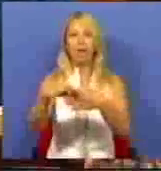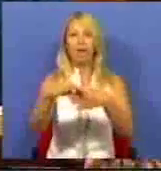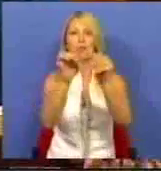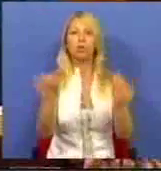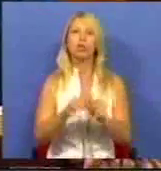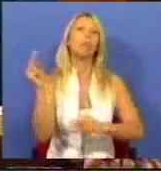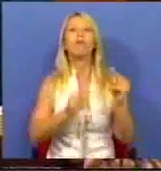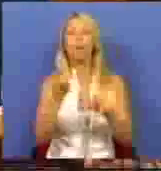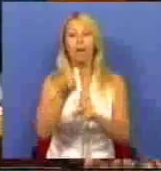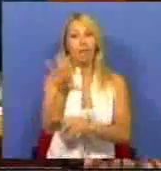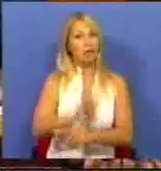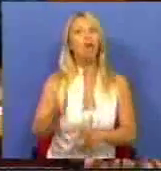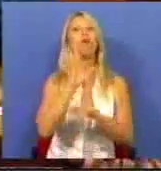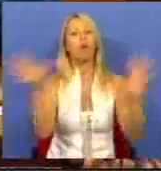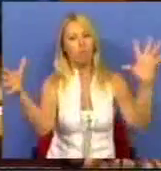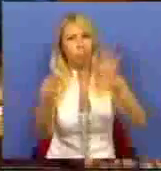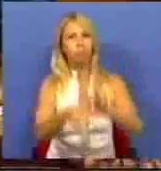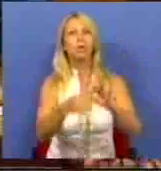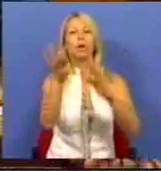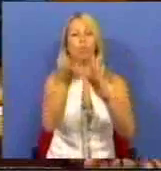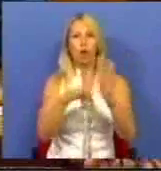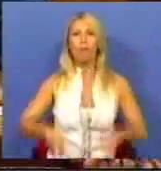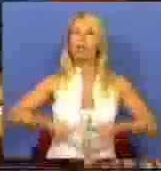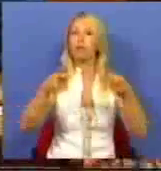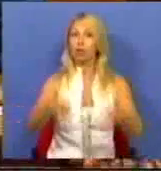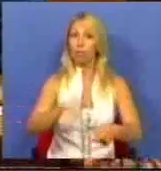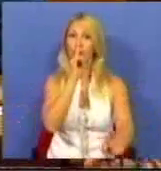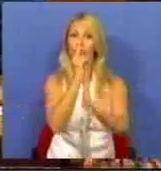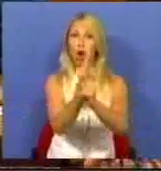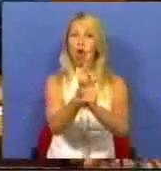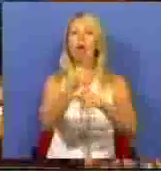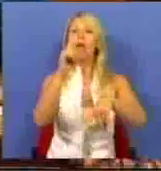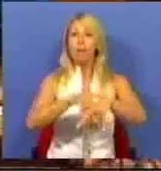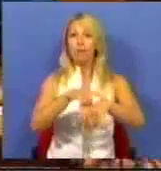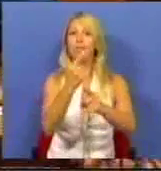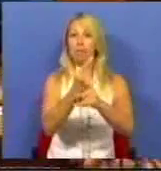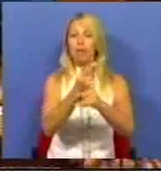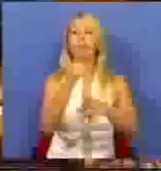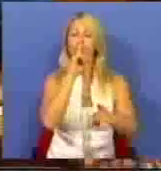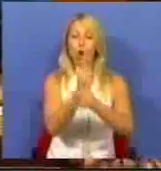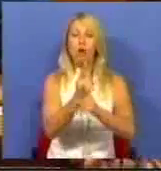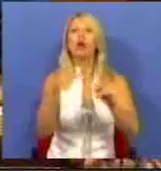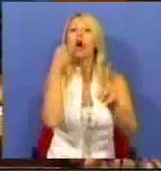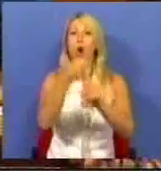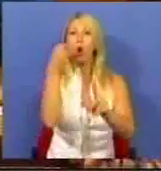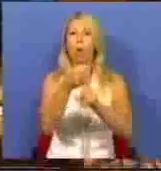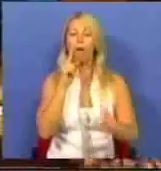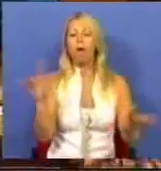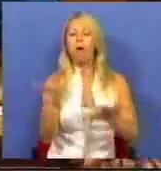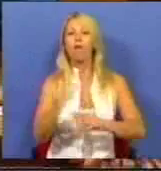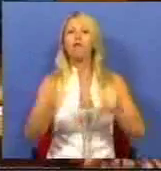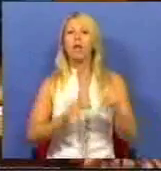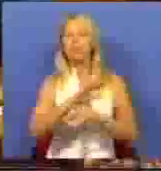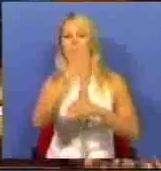dessa forma colocada ao serviço do programa de investimentos, ao mesmo tempo que se combate a especulação financeira, se encerra o offshore da